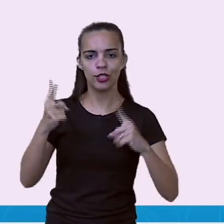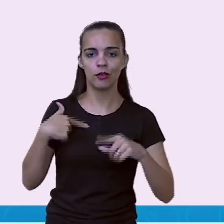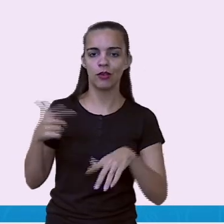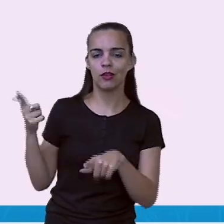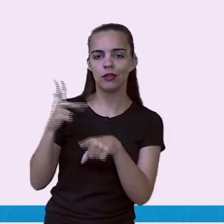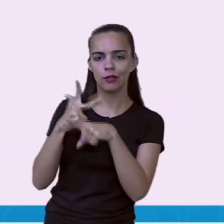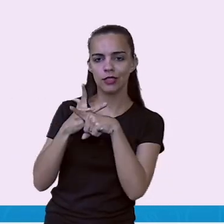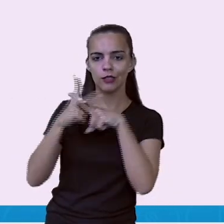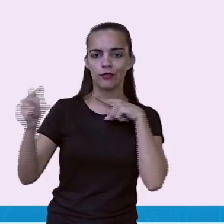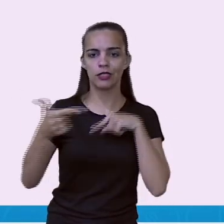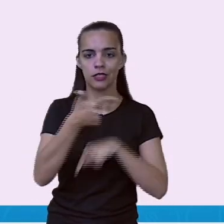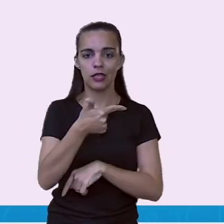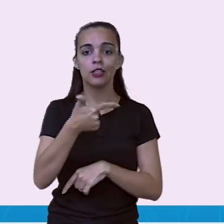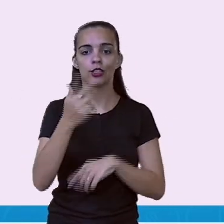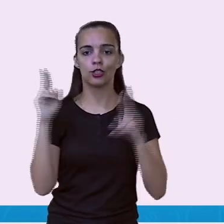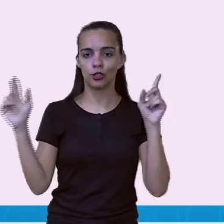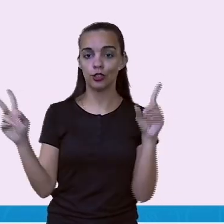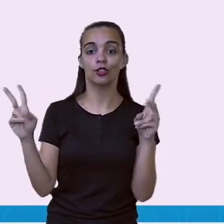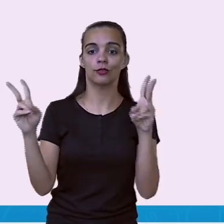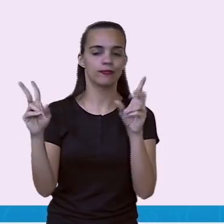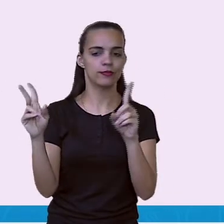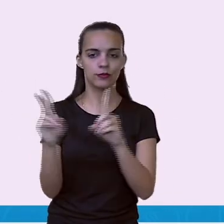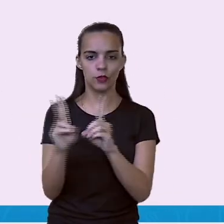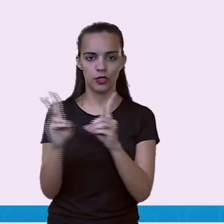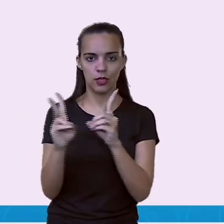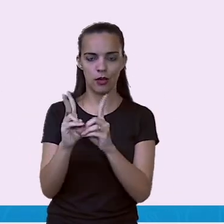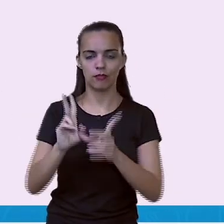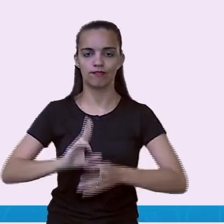conosco novamente, com o Brasil.